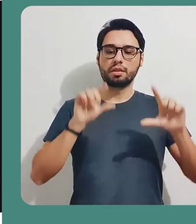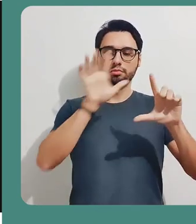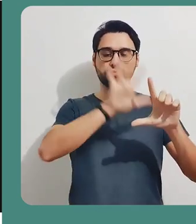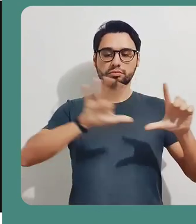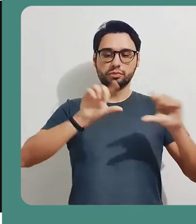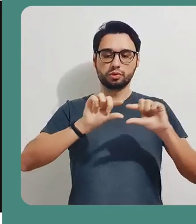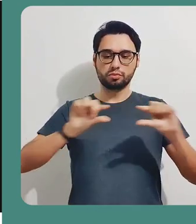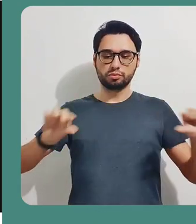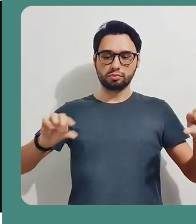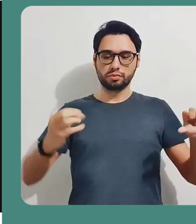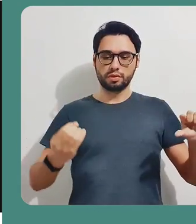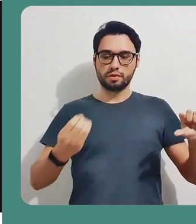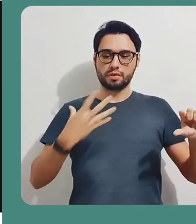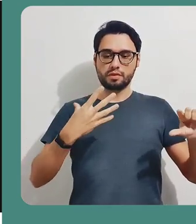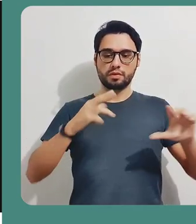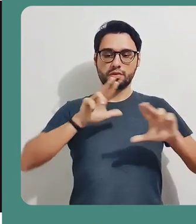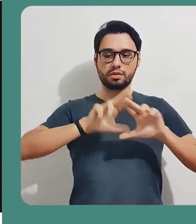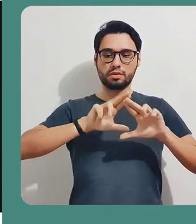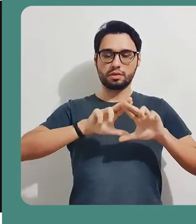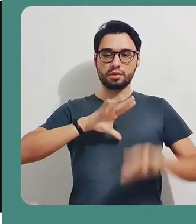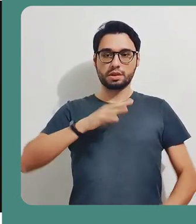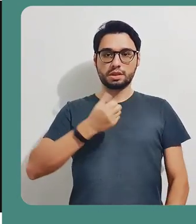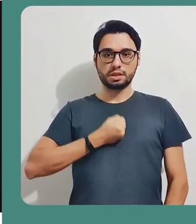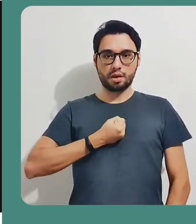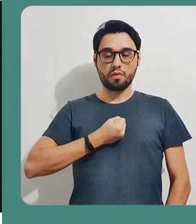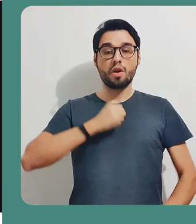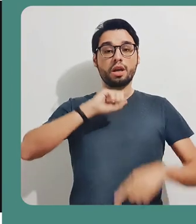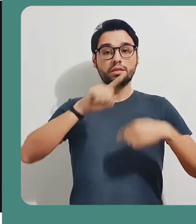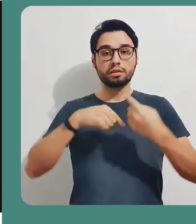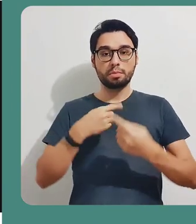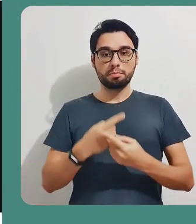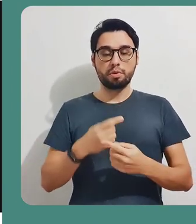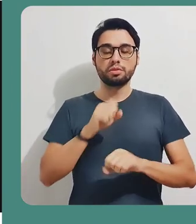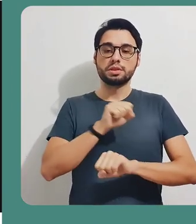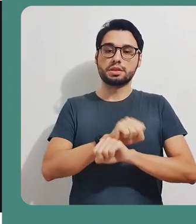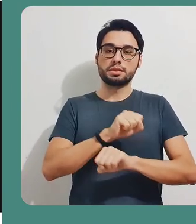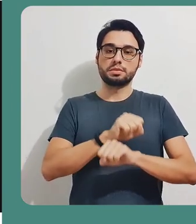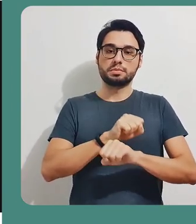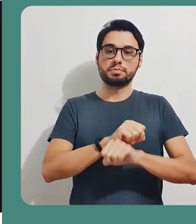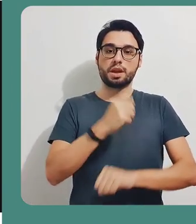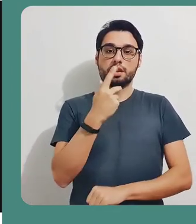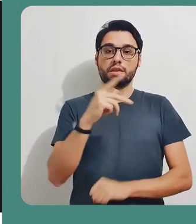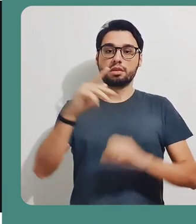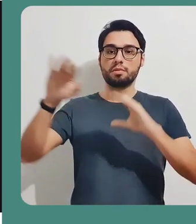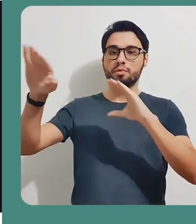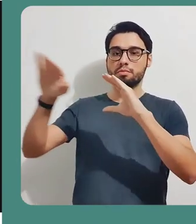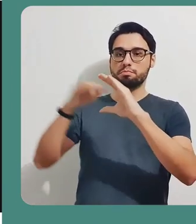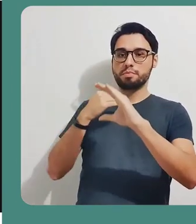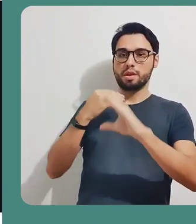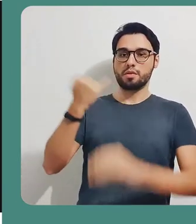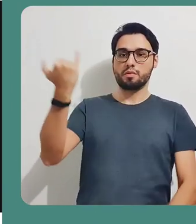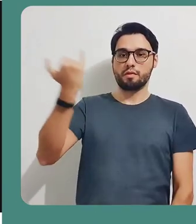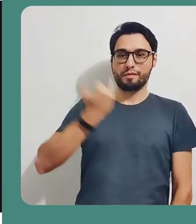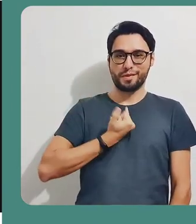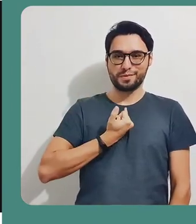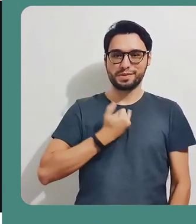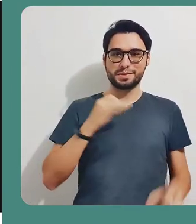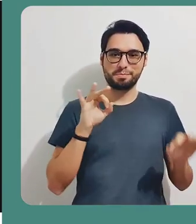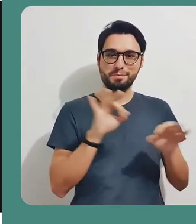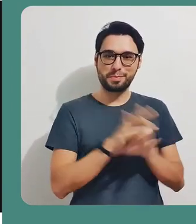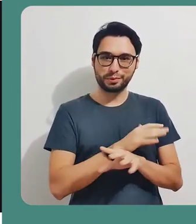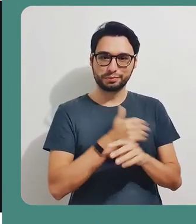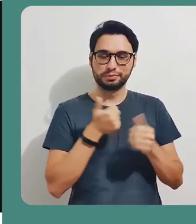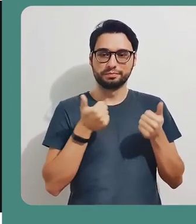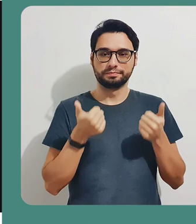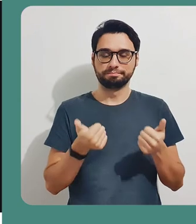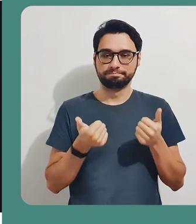mensagem aqui embaixo, a gravação será salva no Google Drive, e quando ela já estiver disponível, você vai receber uma mensagem de